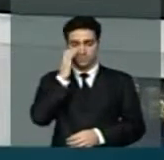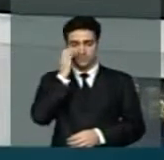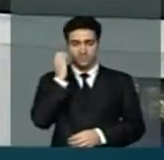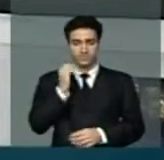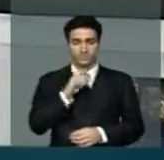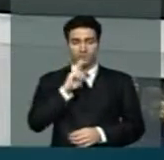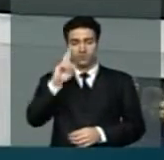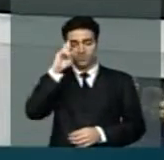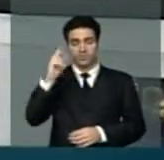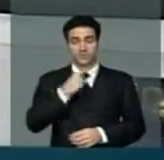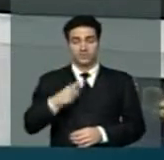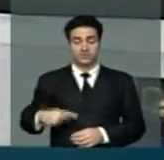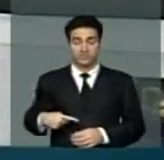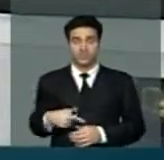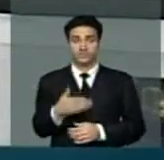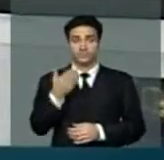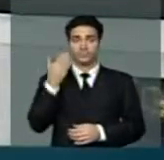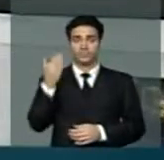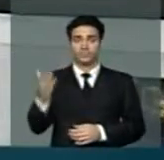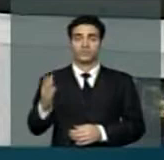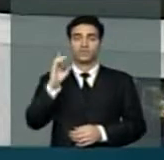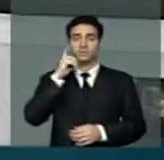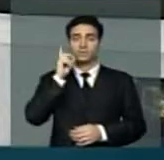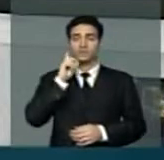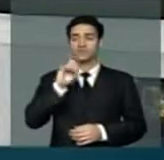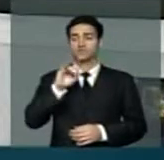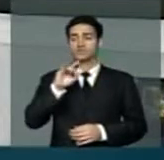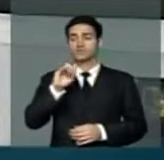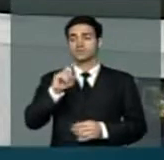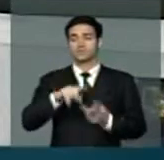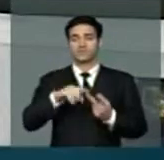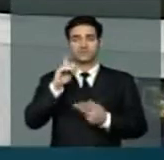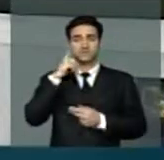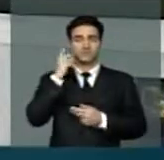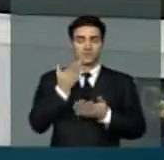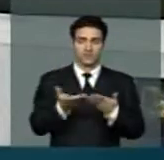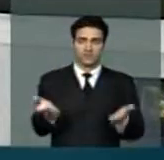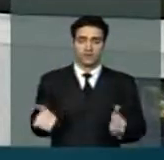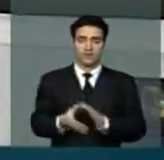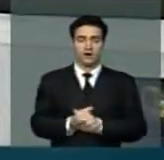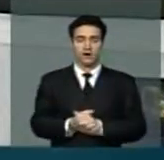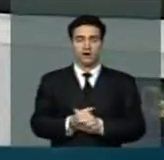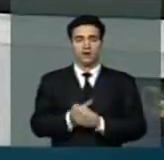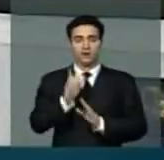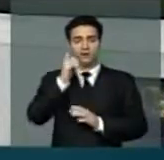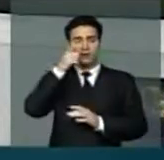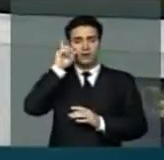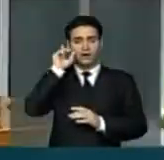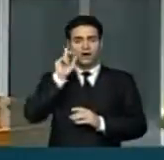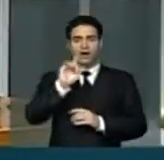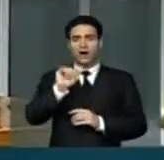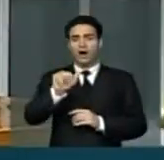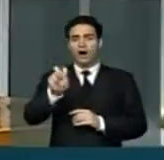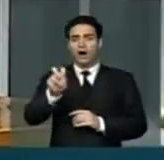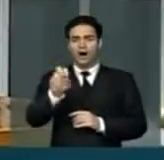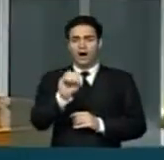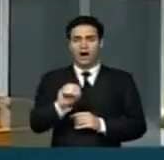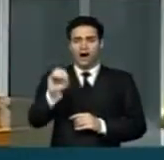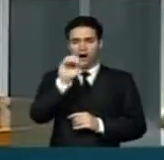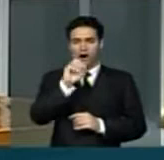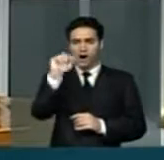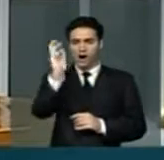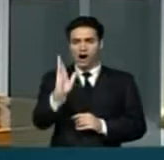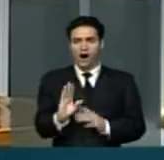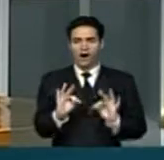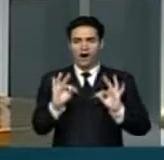Presidente, deputado Inocência de Oliveira, senhoras e senhores parlamentares, no dia de ontem, 15 de outubro, em todo